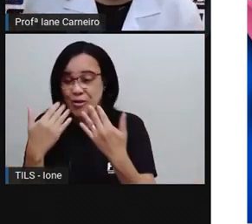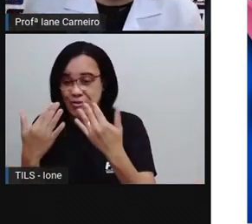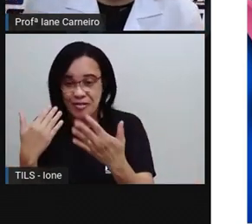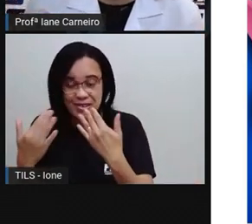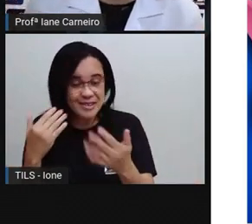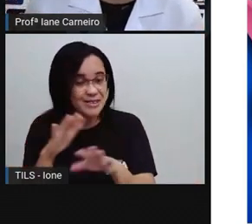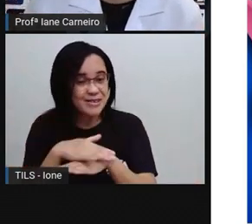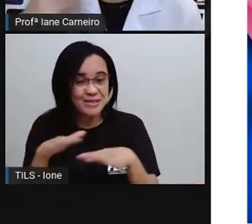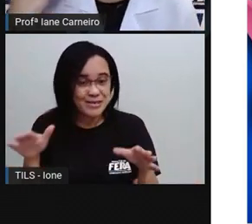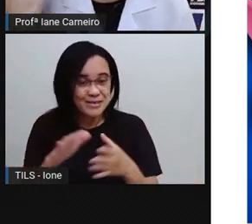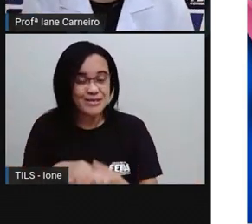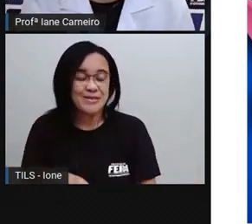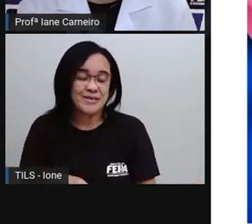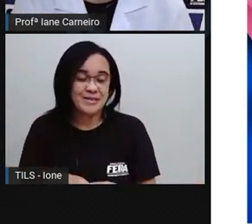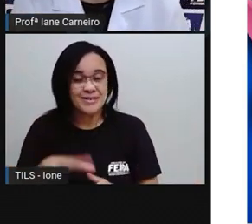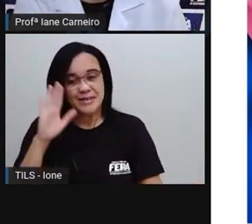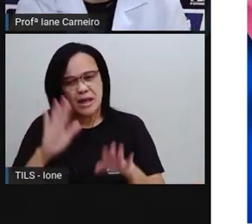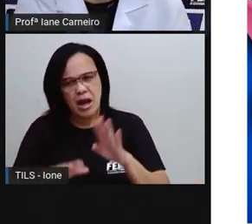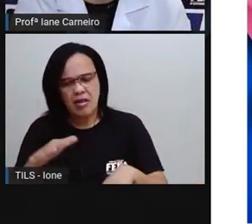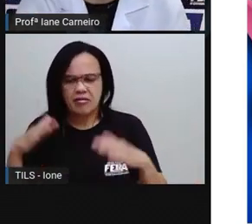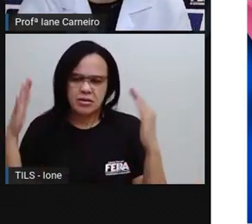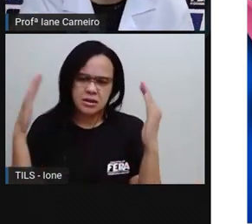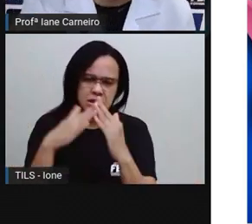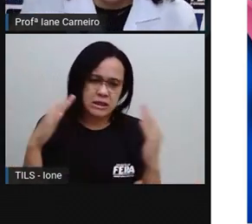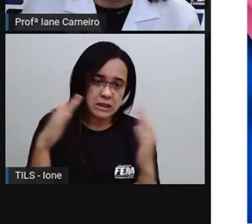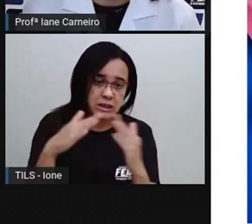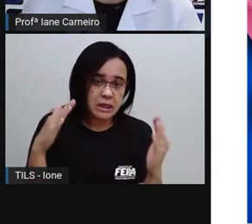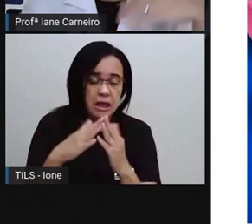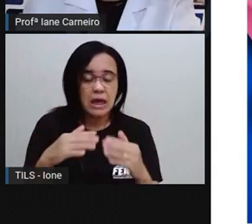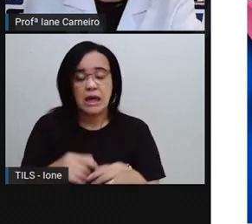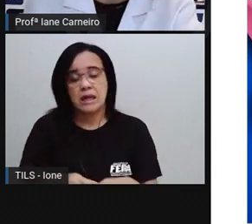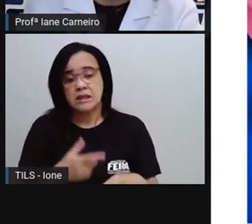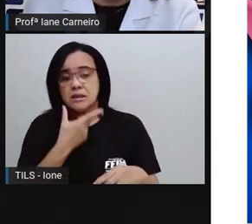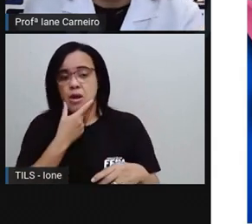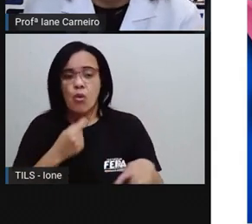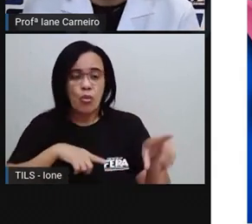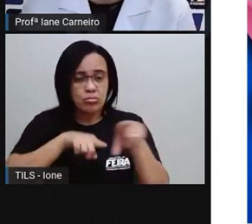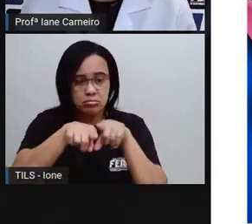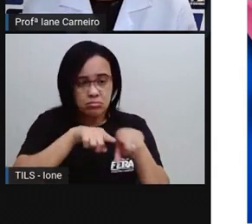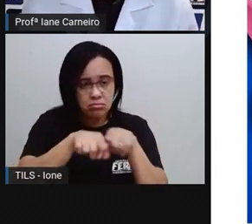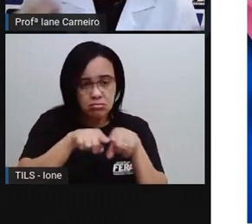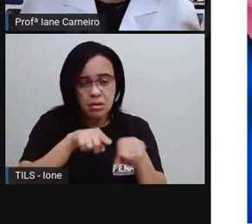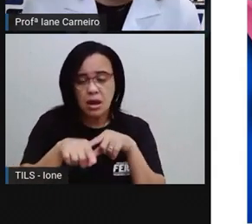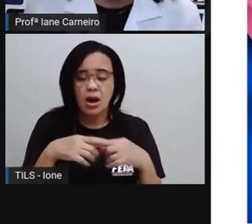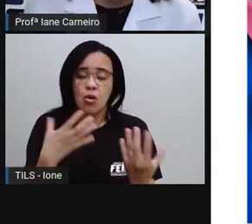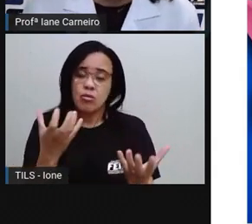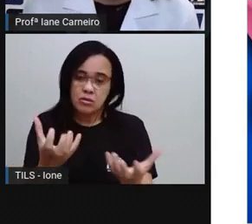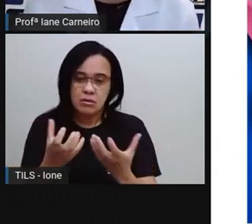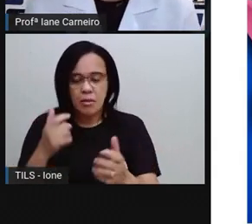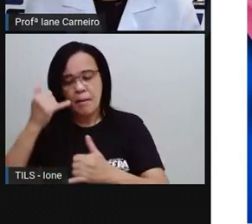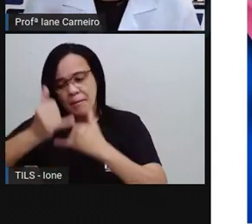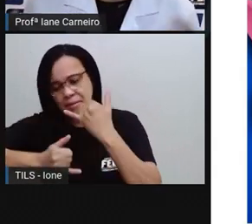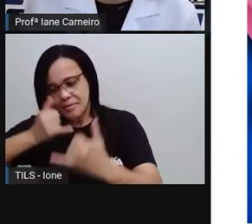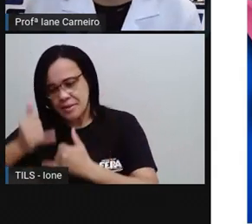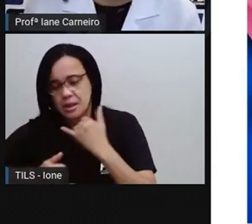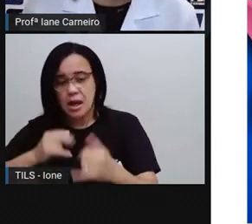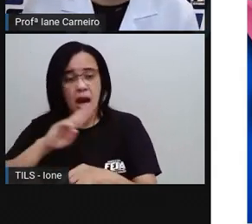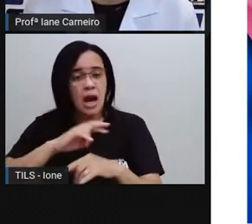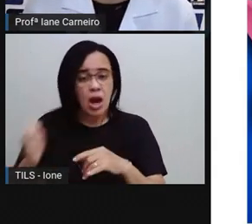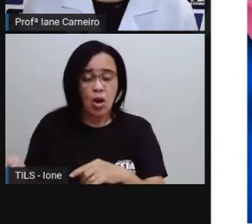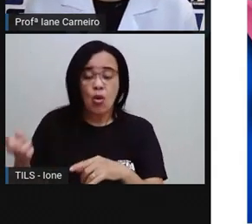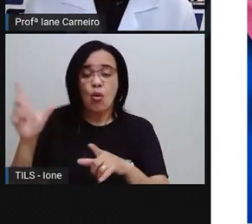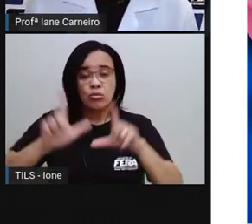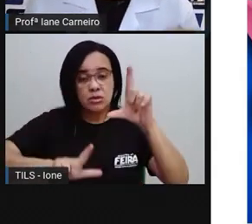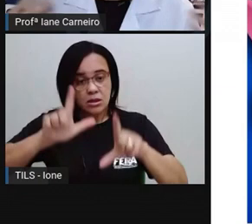vezes a gente está em casa, né? E aí, o irmão quer brincar, quer ver um desenho, o outro quer brincar no celular. E aí, como é que a gente pode